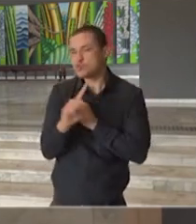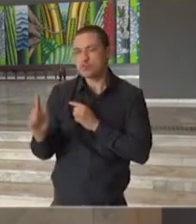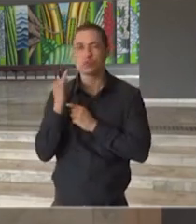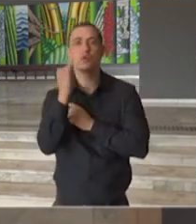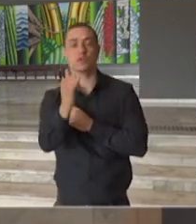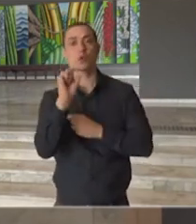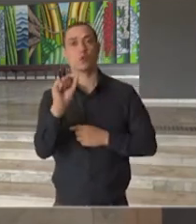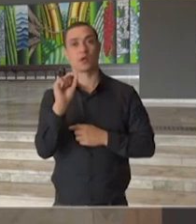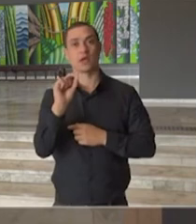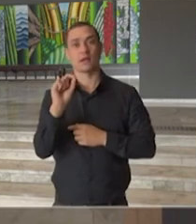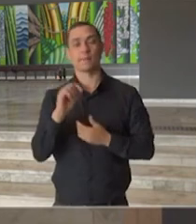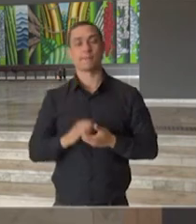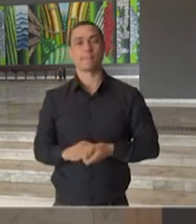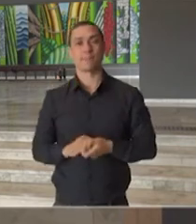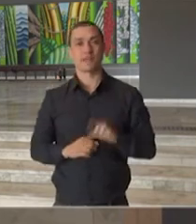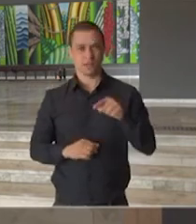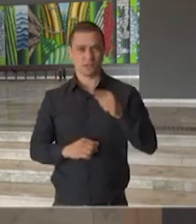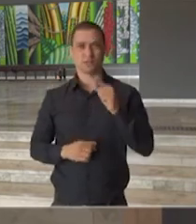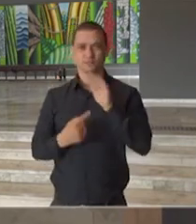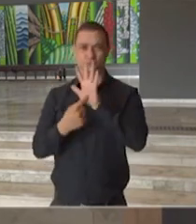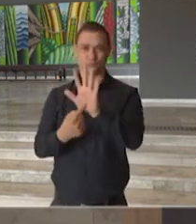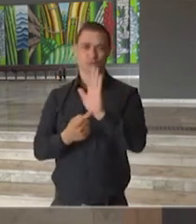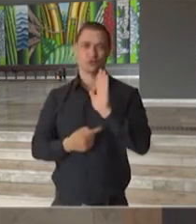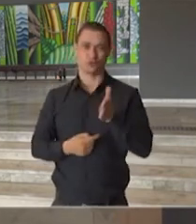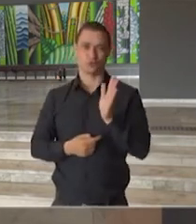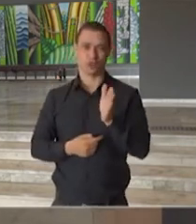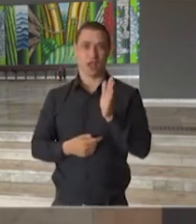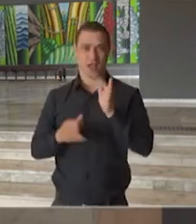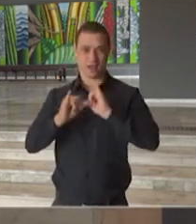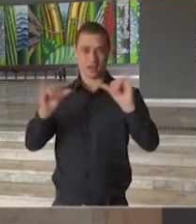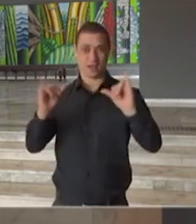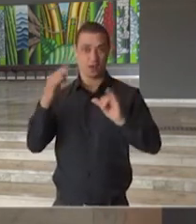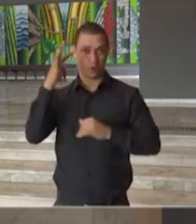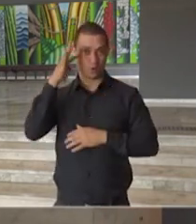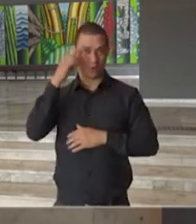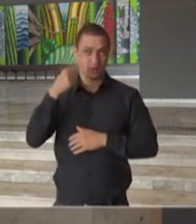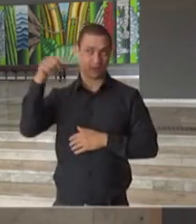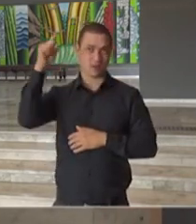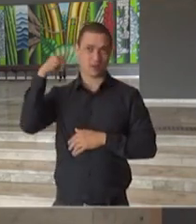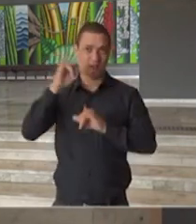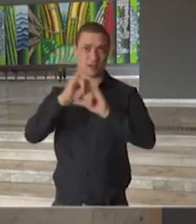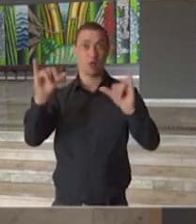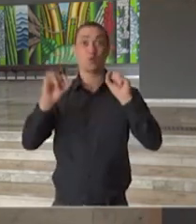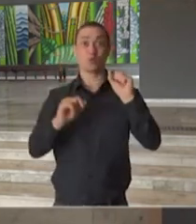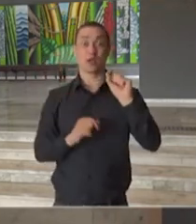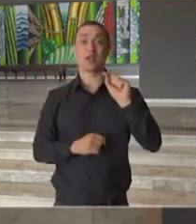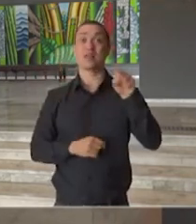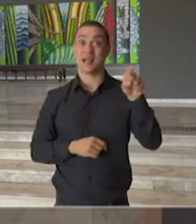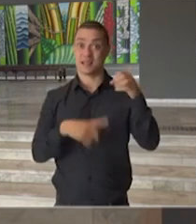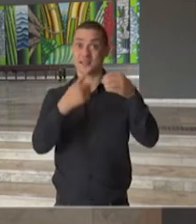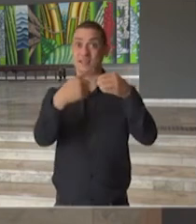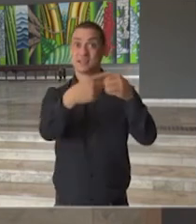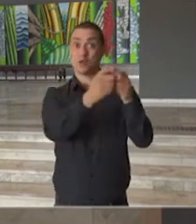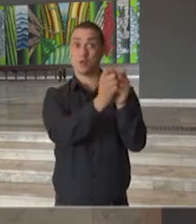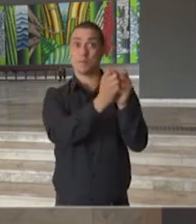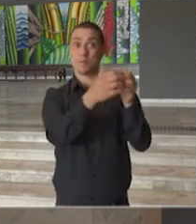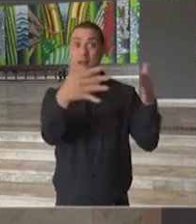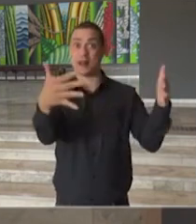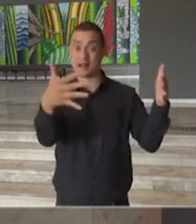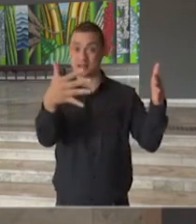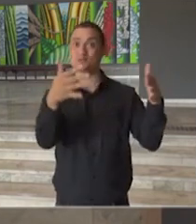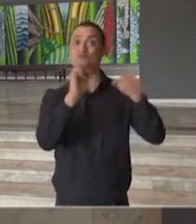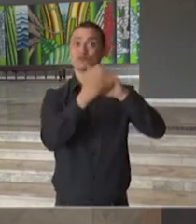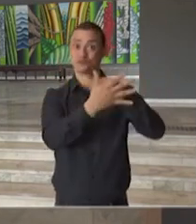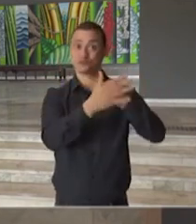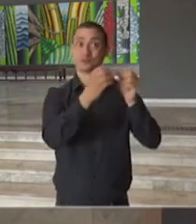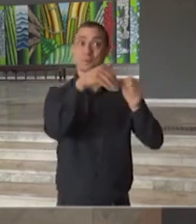dizer da relação que nós já demonstramos no anúncio da última quarta-feira, de um crescimento no interior do estado e de uma